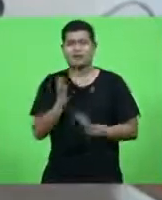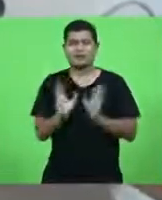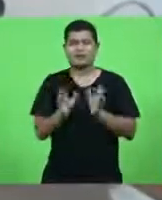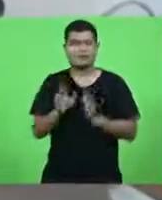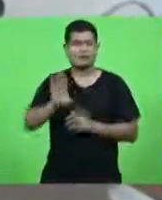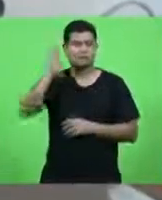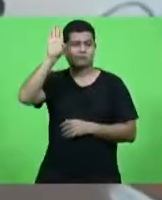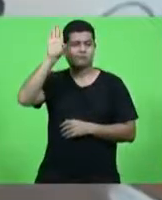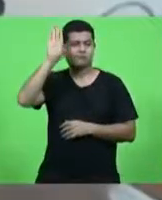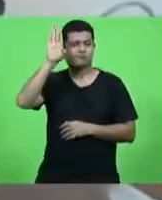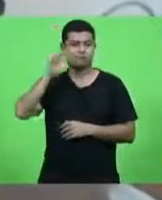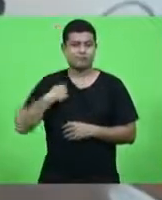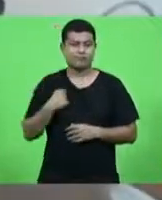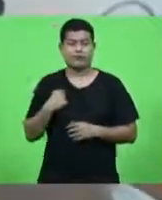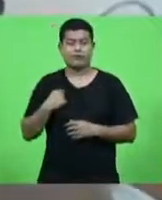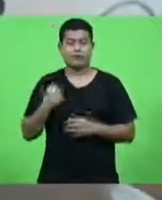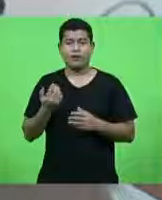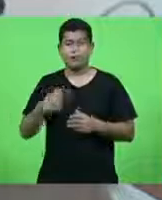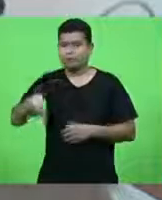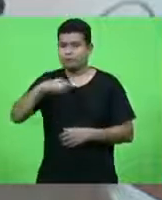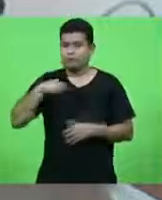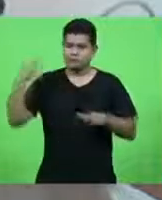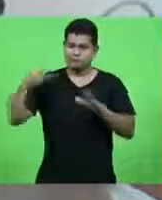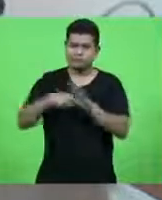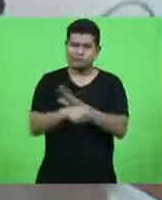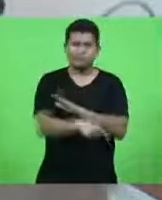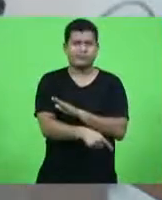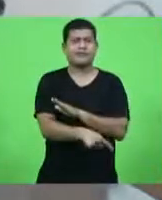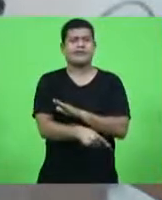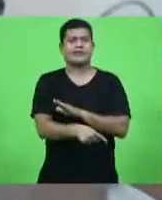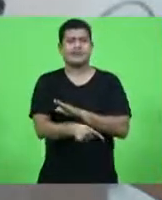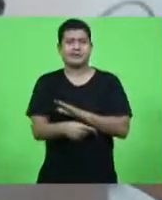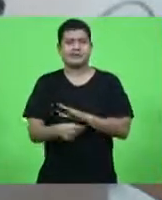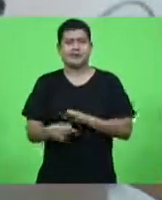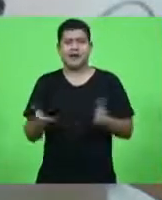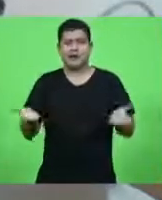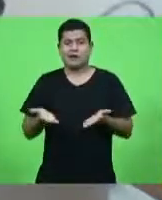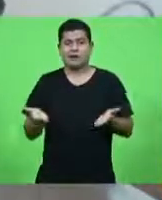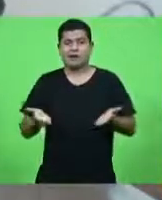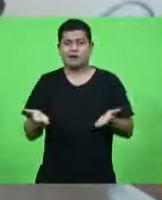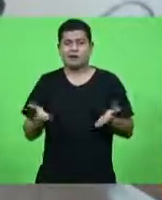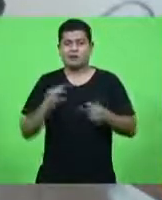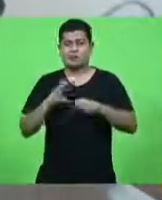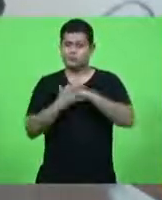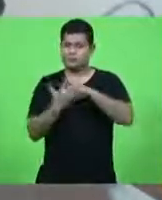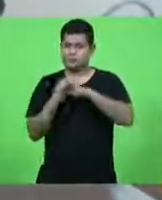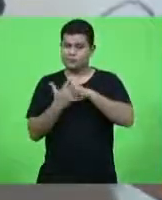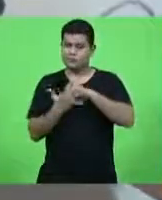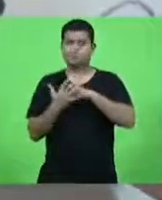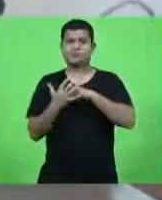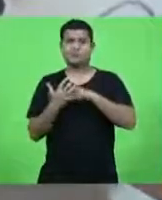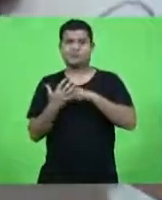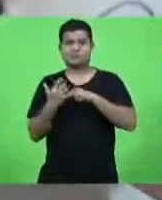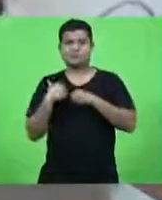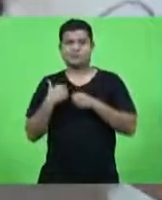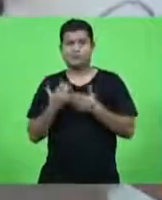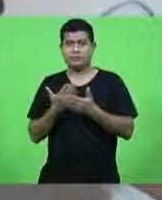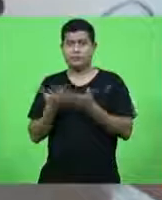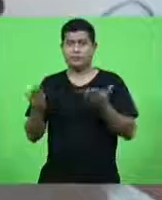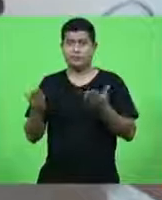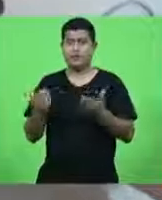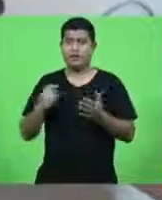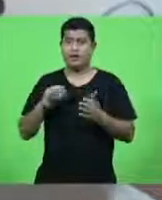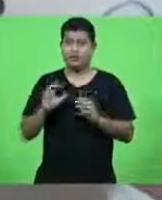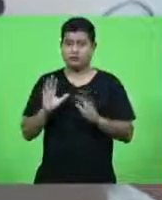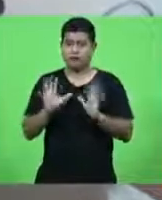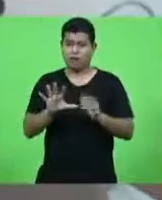vamos nos aprofundar mais um pouco ainda nessa situação específica do coronavírus no qual também fui vítima e não fui uma